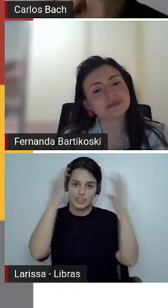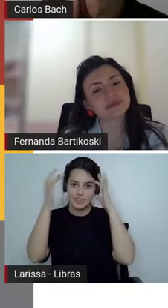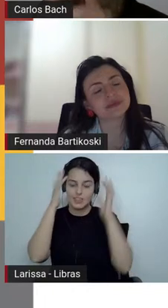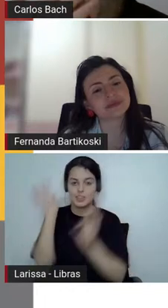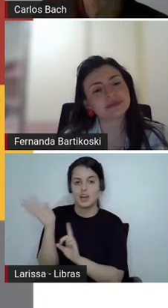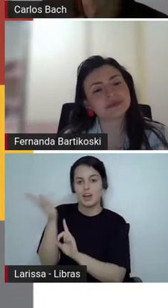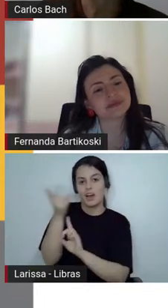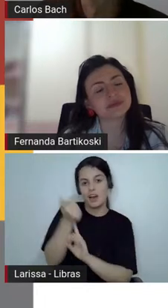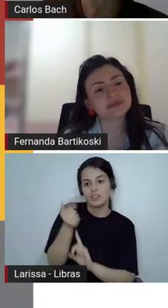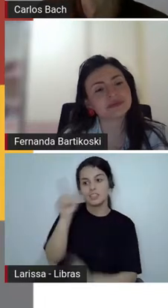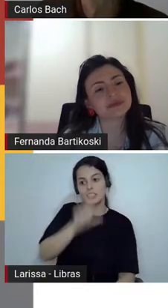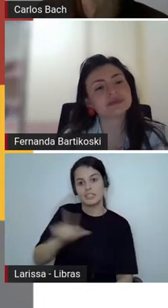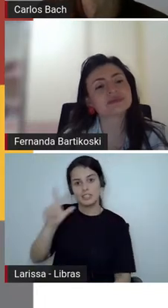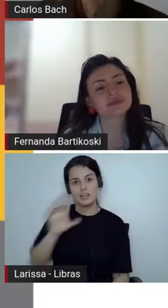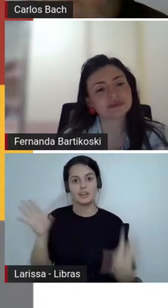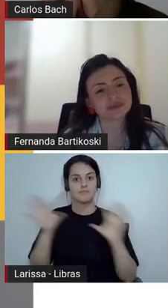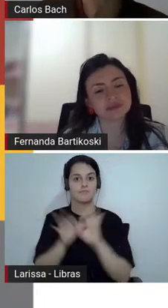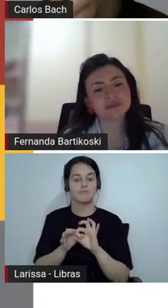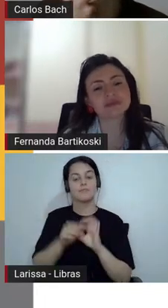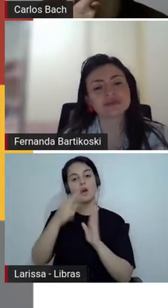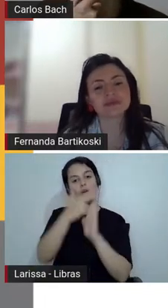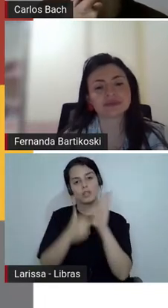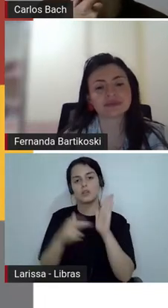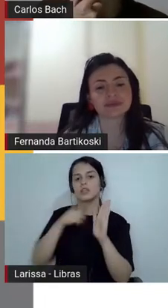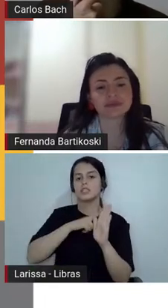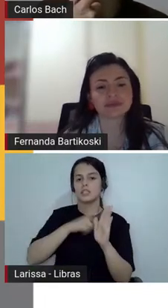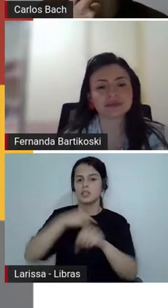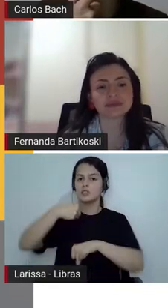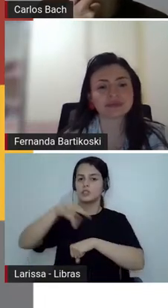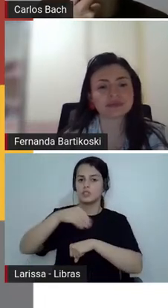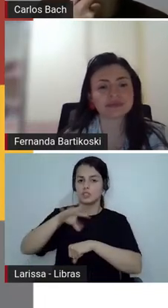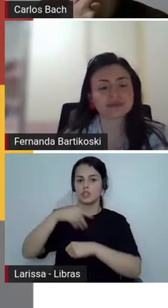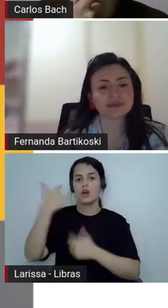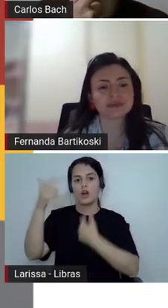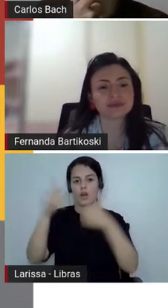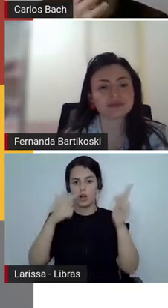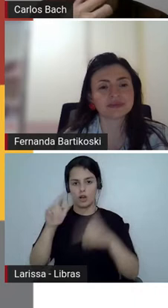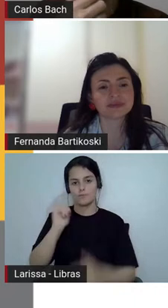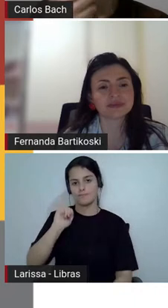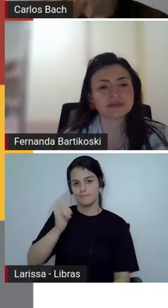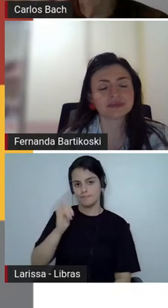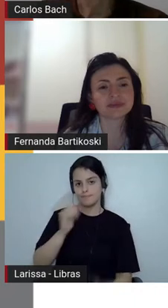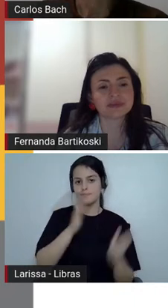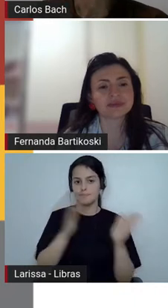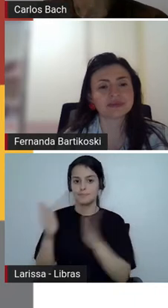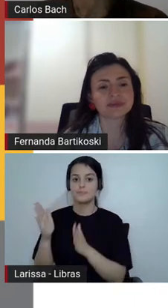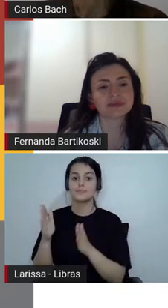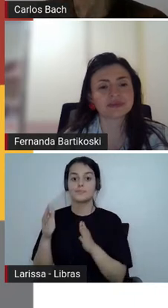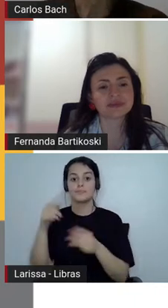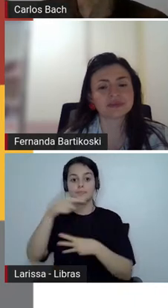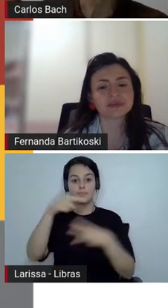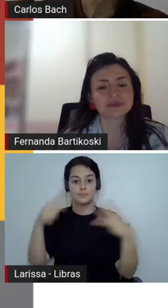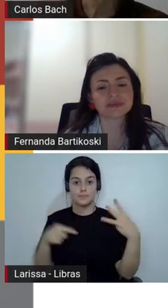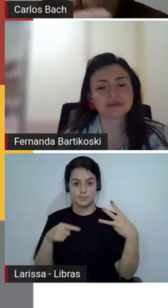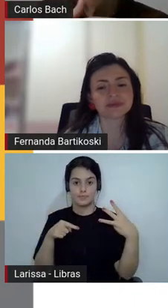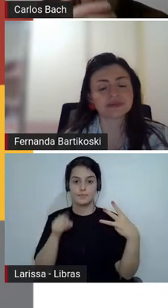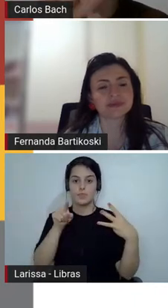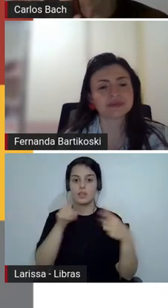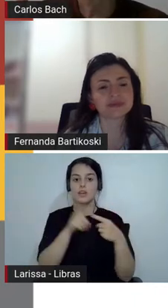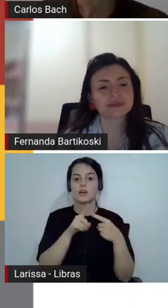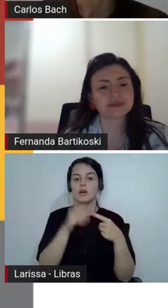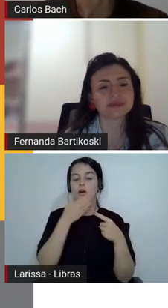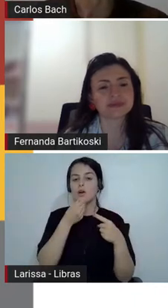deu sugestão então de outras crônicas pode passar ali que é então o homem nu do Fernando Sabino